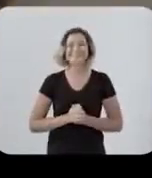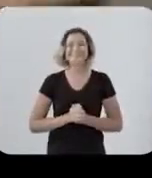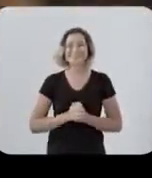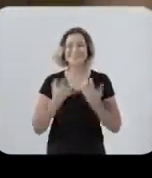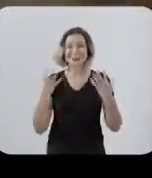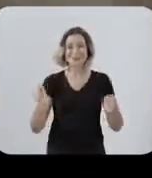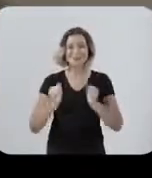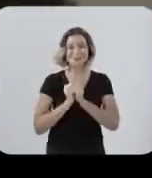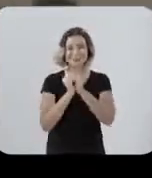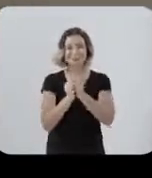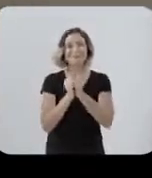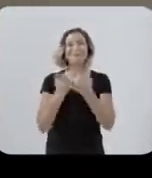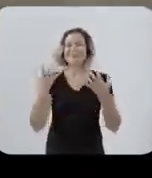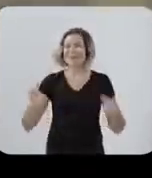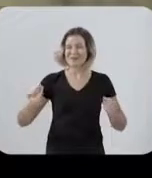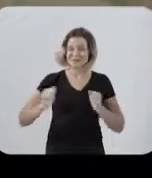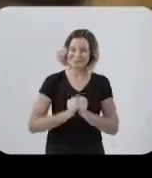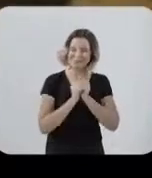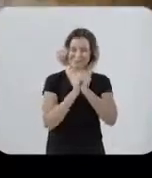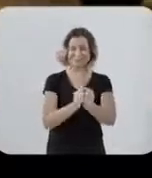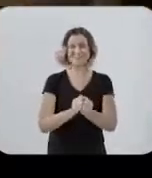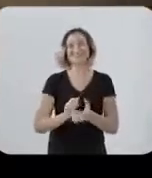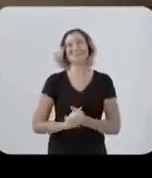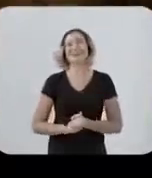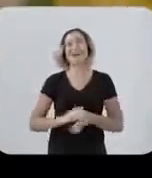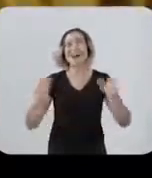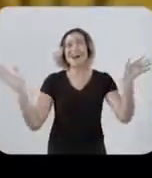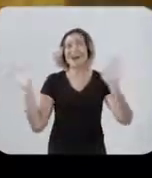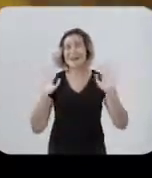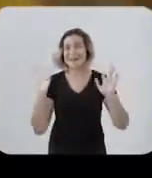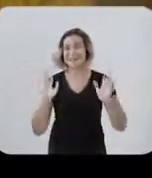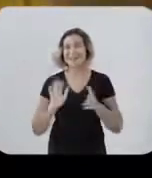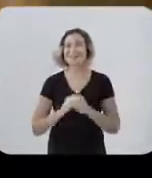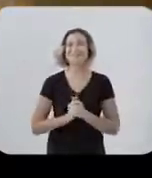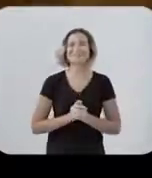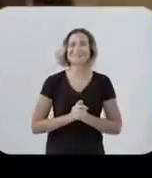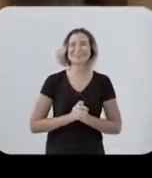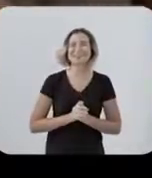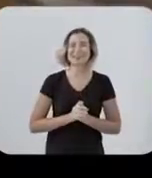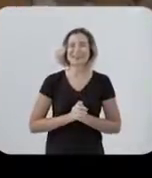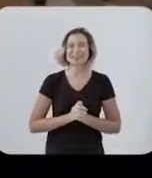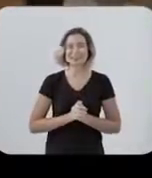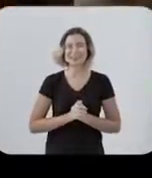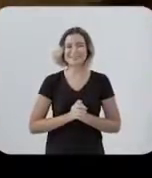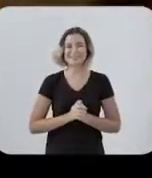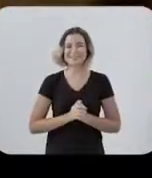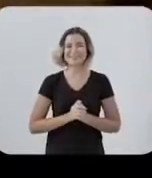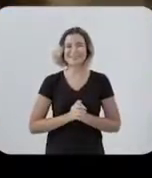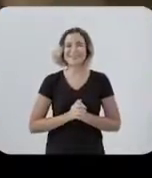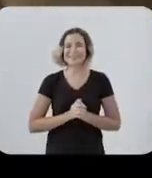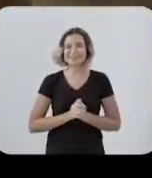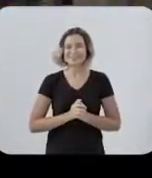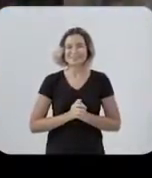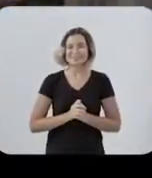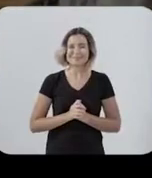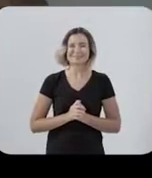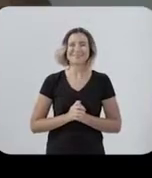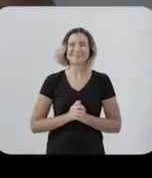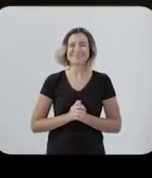Vamos junto E aí, pessoal? Vida a ser madruda Vida a ser madruda madruda Vida o filho de